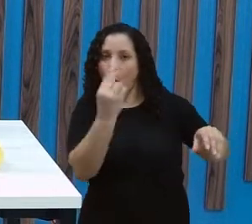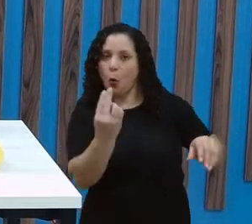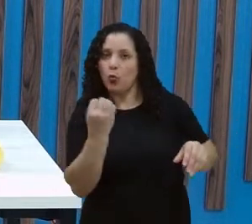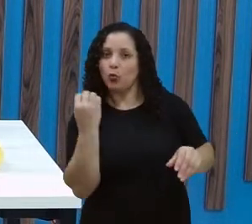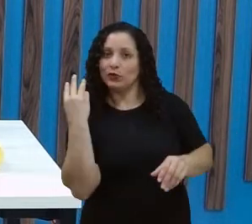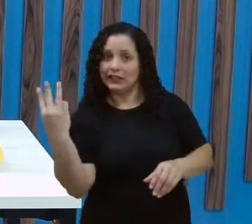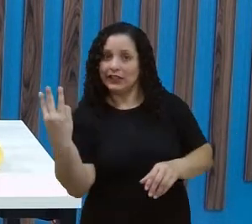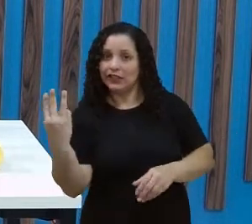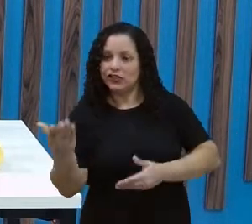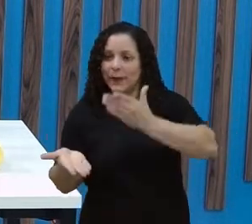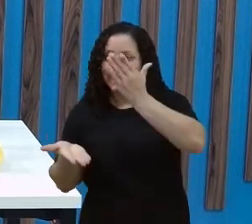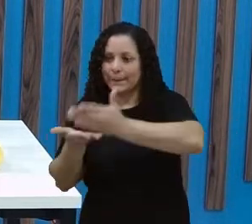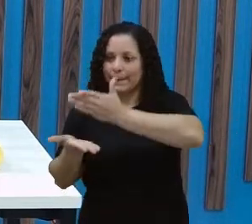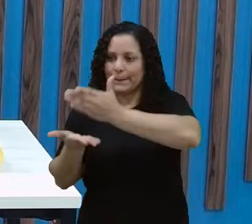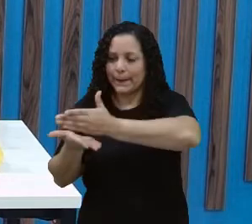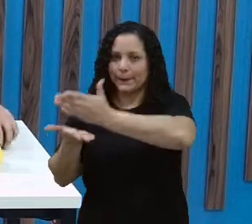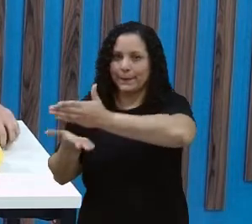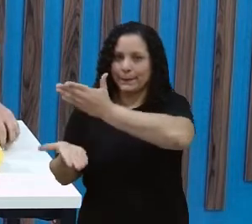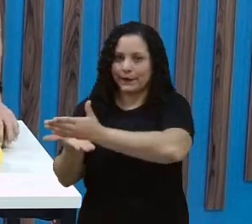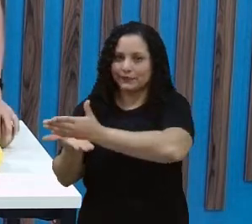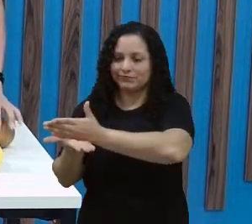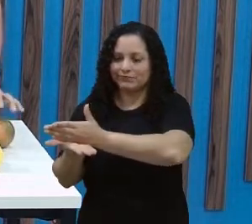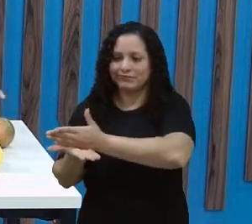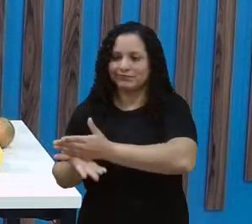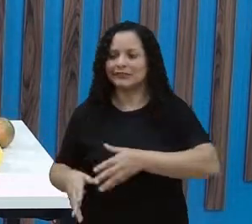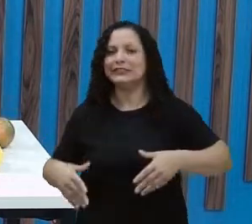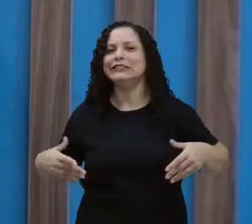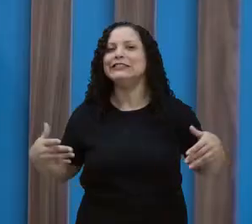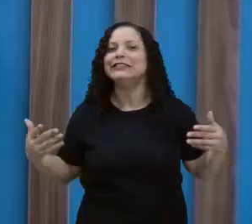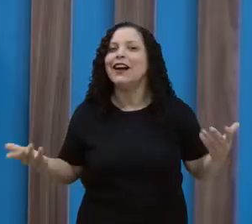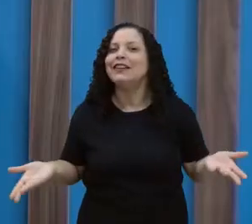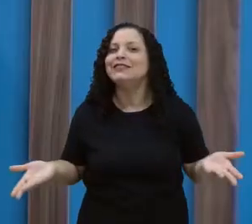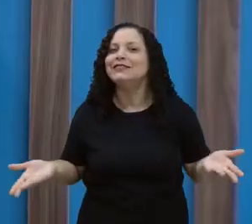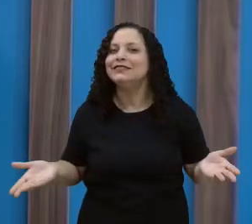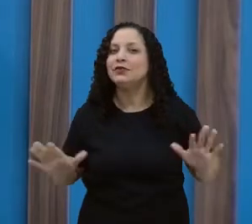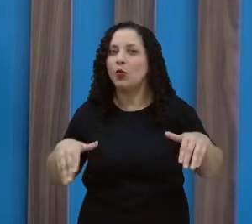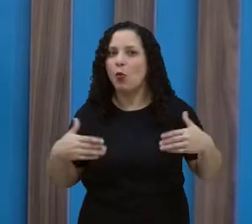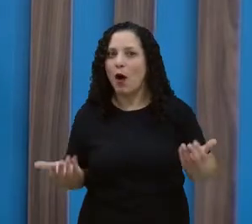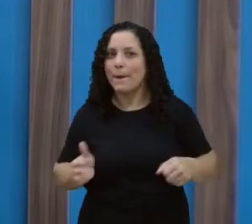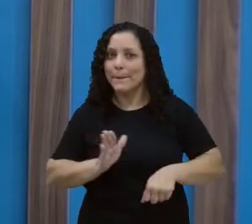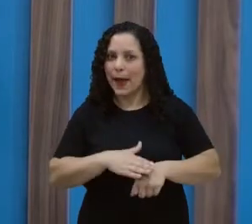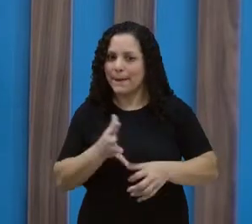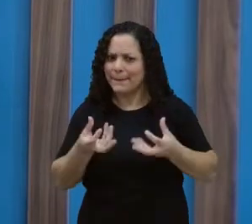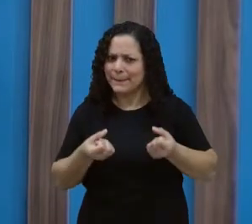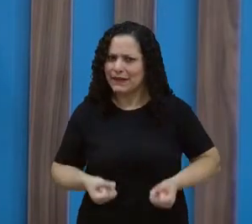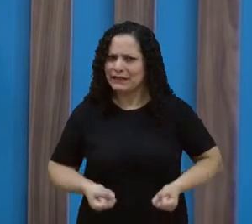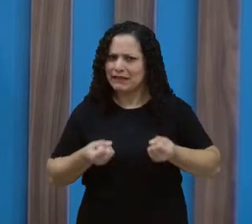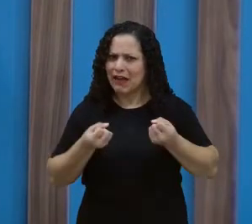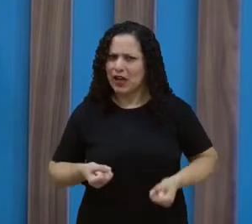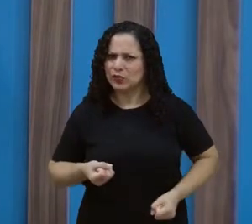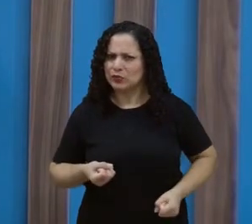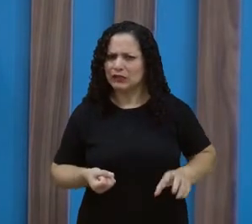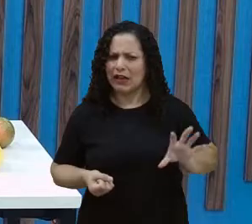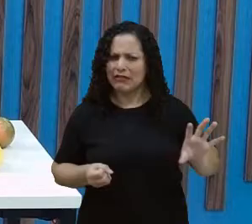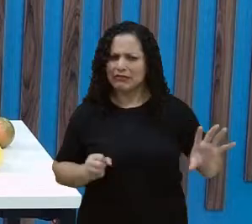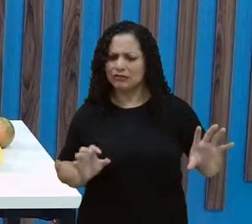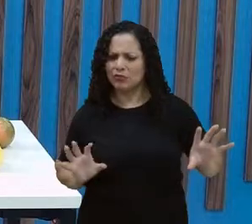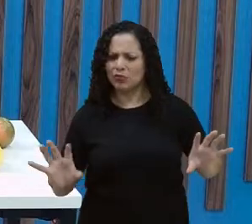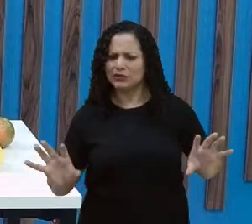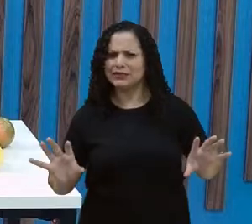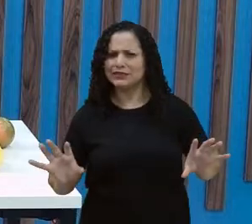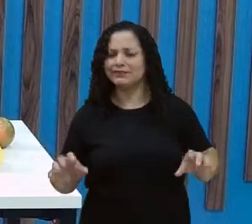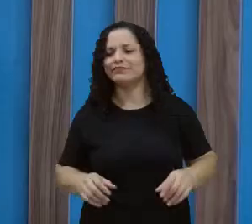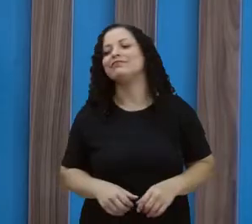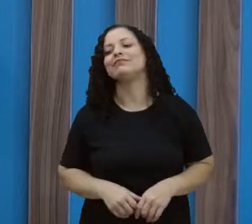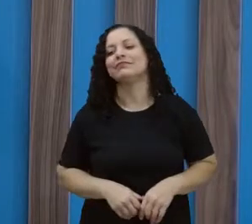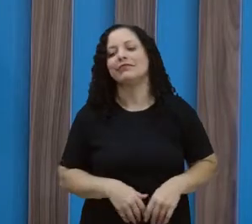batatas? Eita, professora Jô! E aí? Ai, ai! Eu acho, a